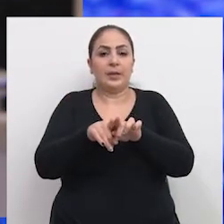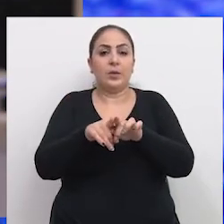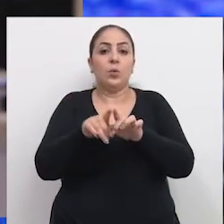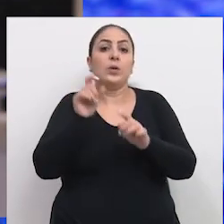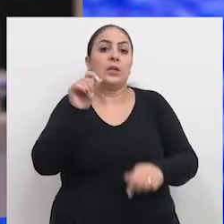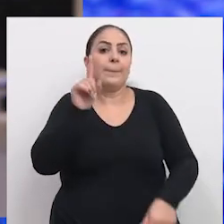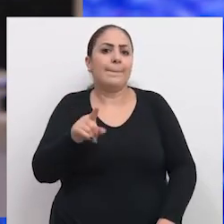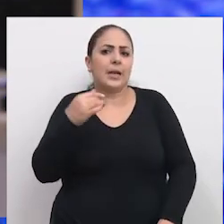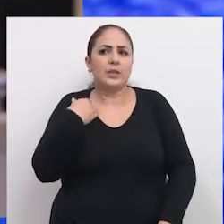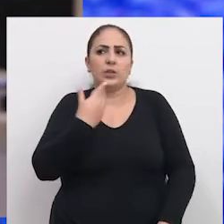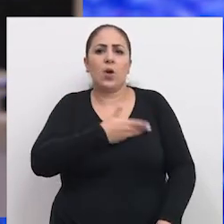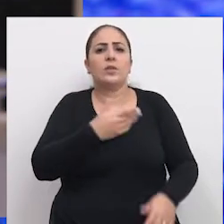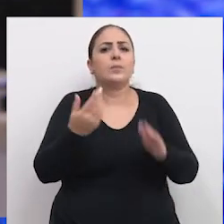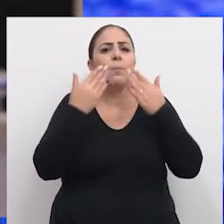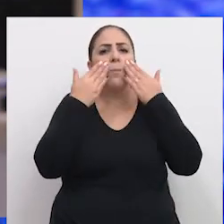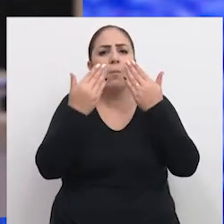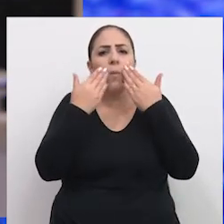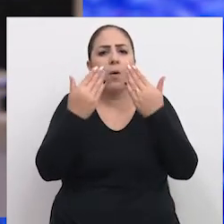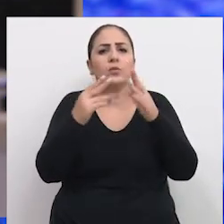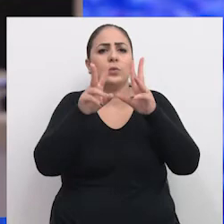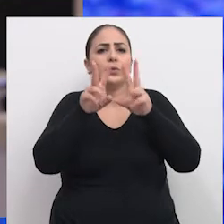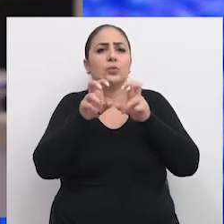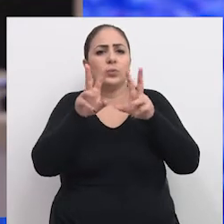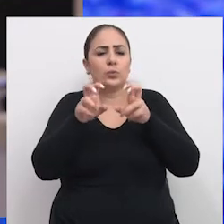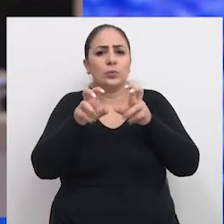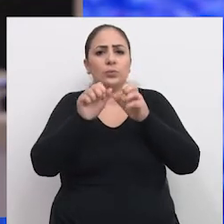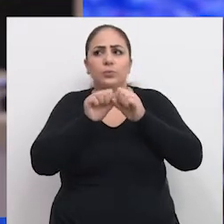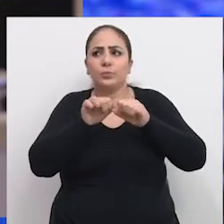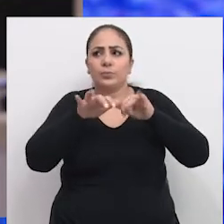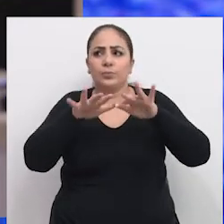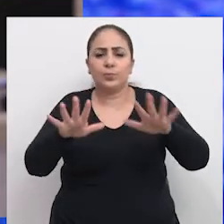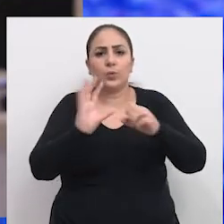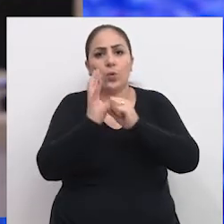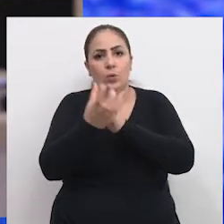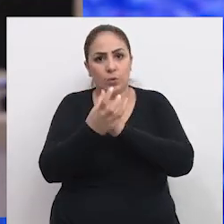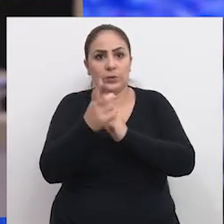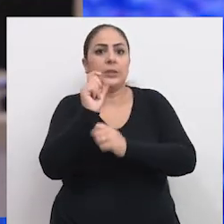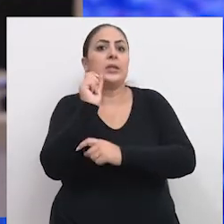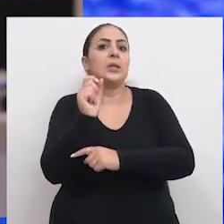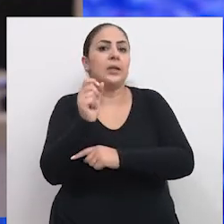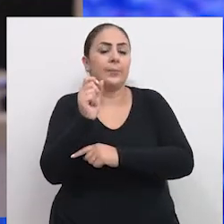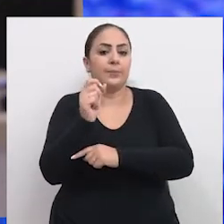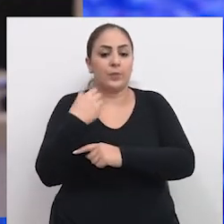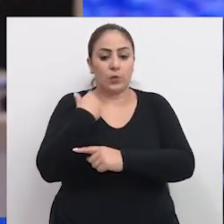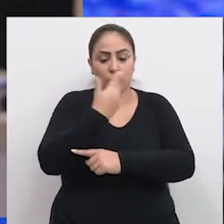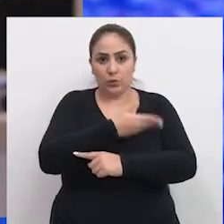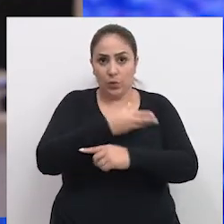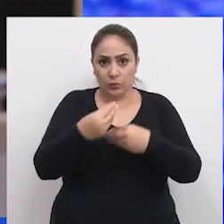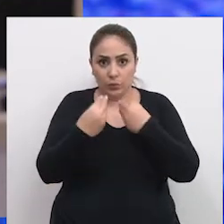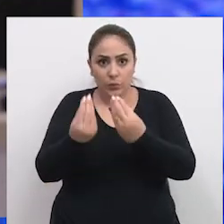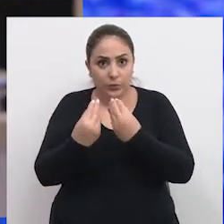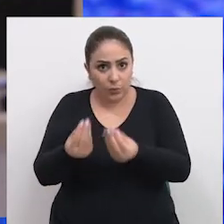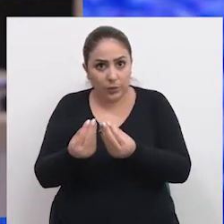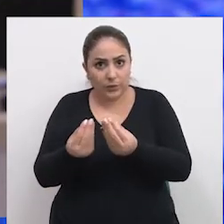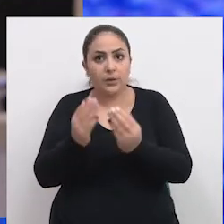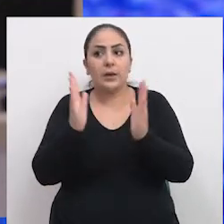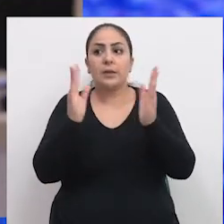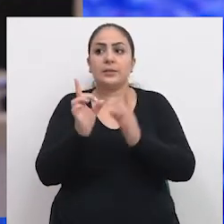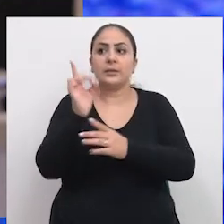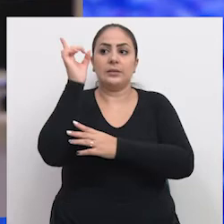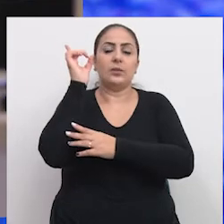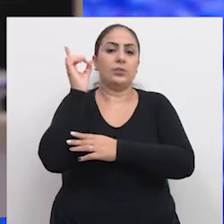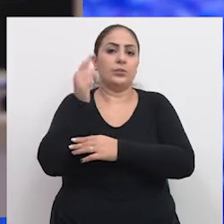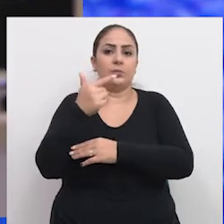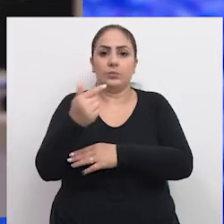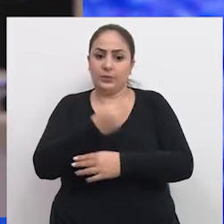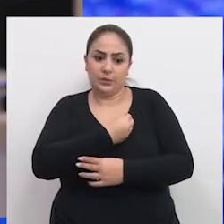E o que, para nós, simboliza a questão da pandemia? É que os nossos doadores, graças a Deus,